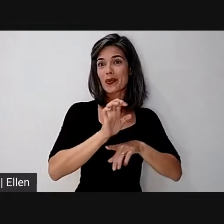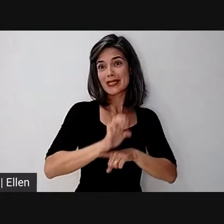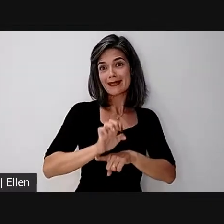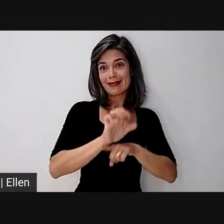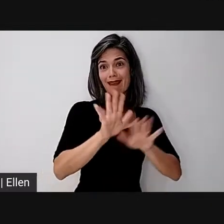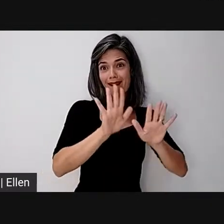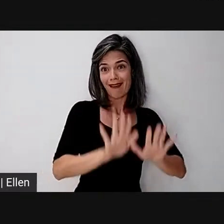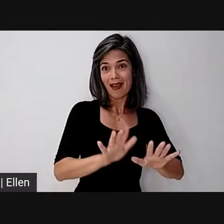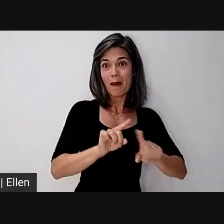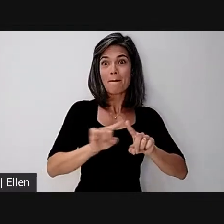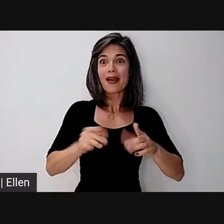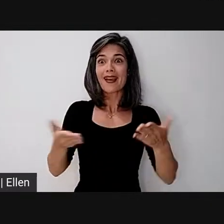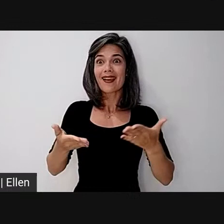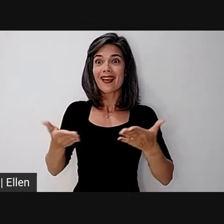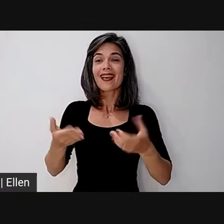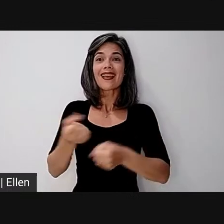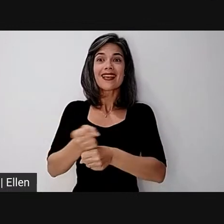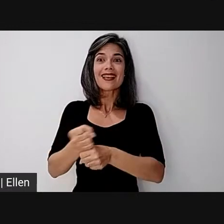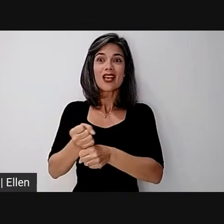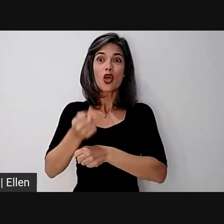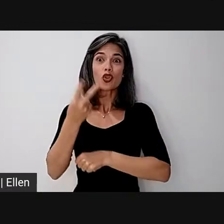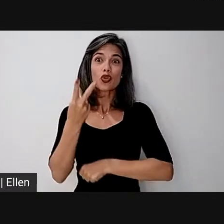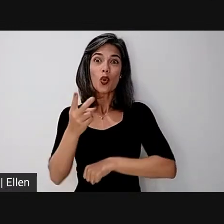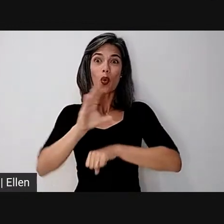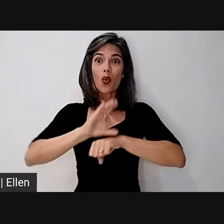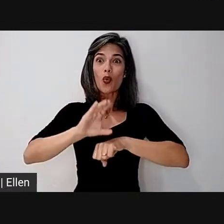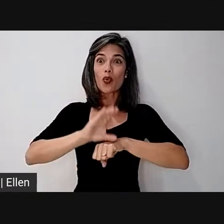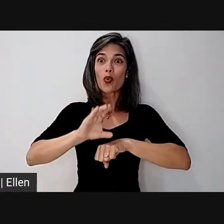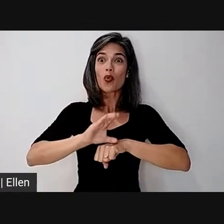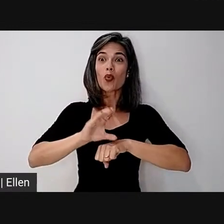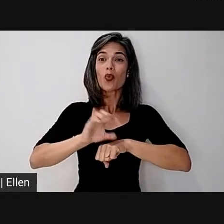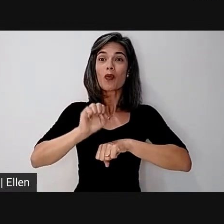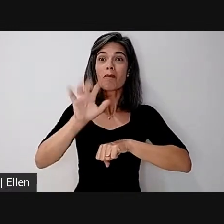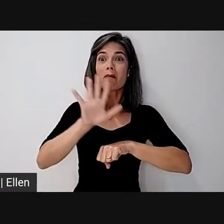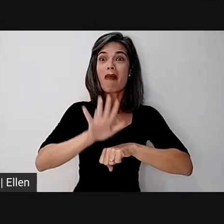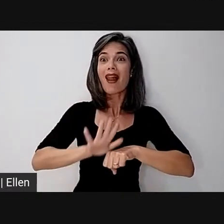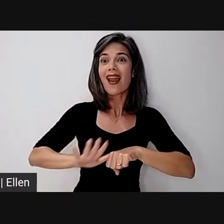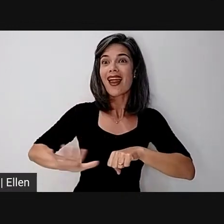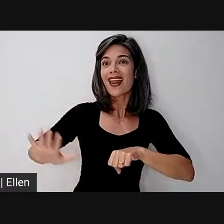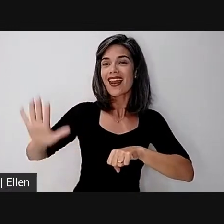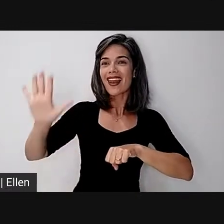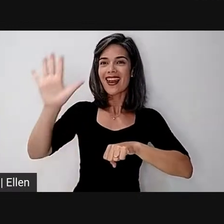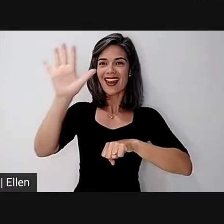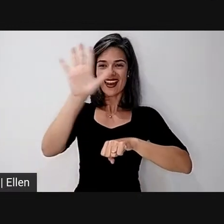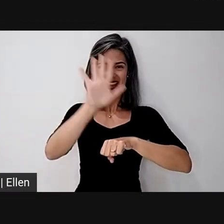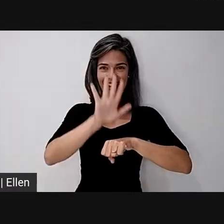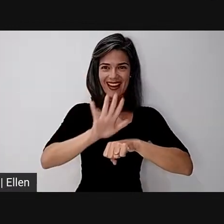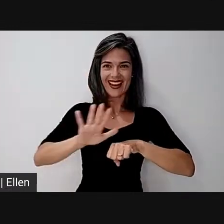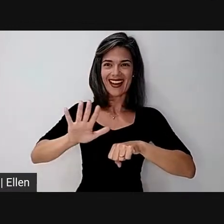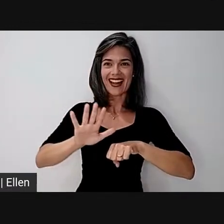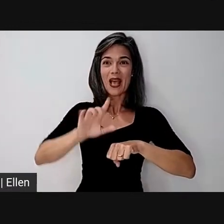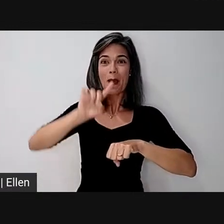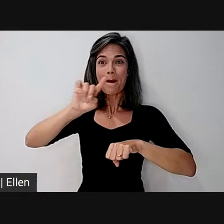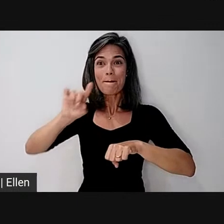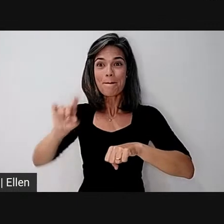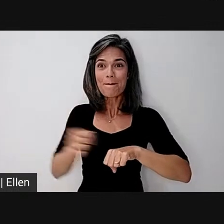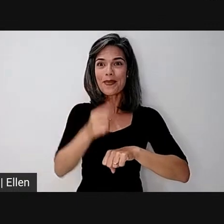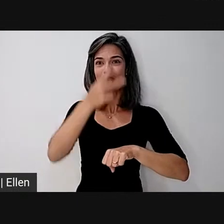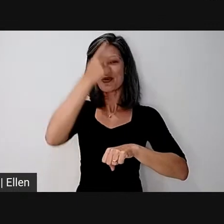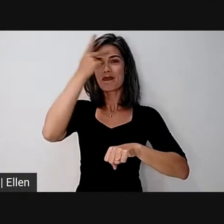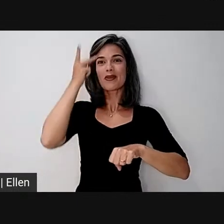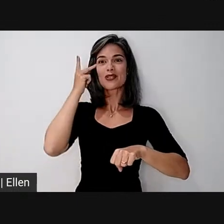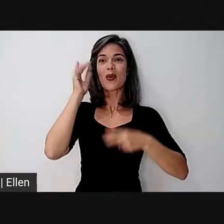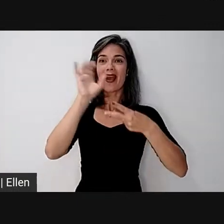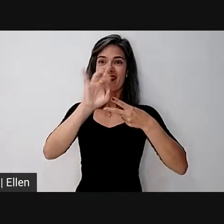ano, os dois cursos estão sendo ofertados em nível nacional para mil cursistas em cada